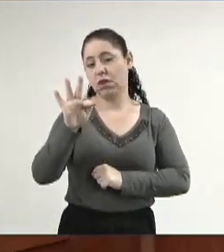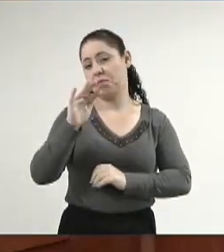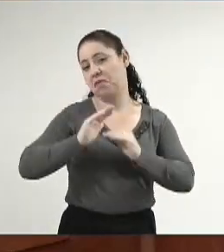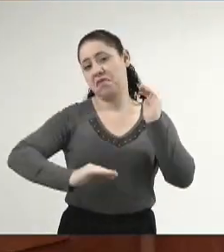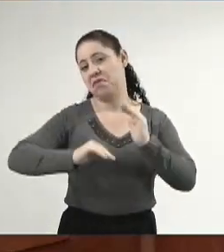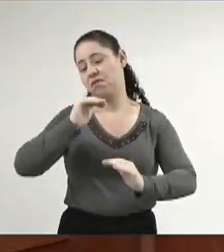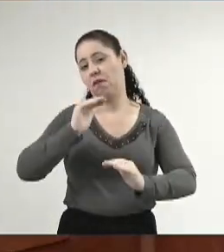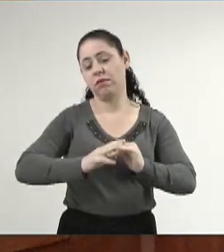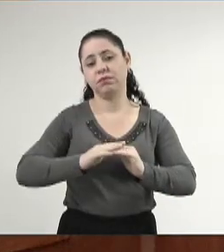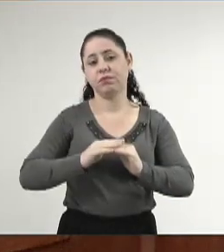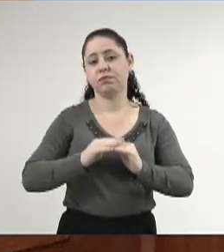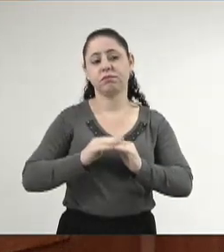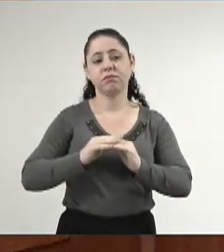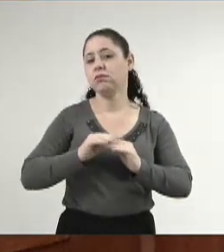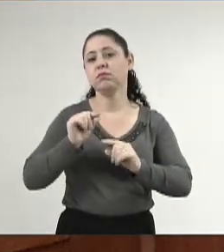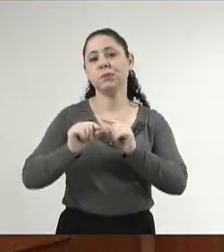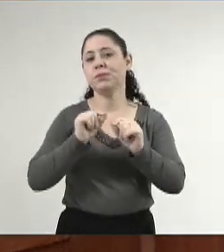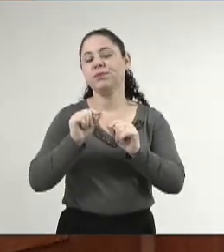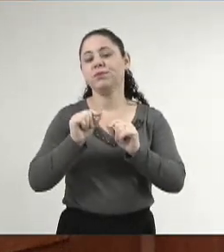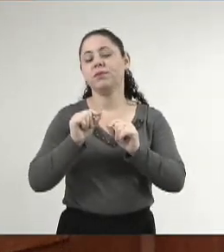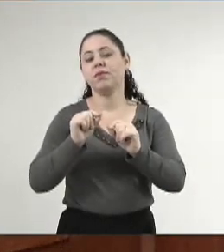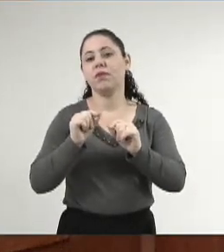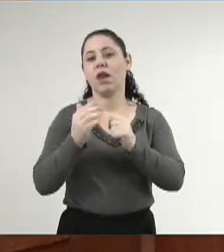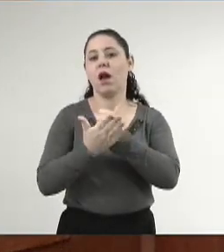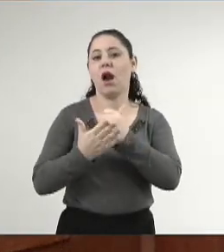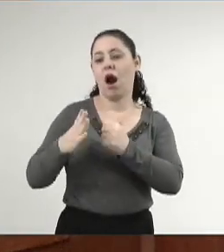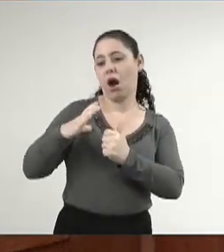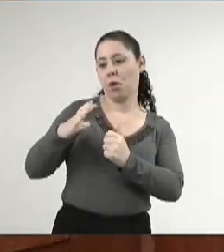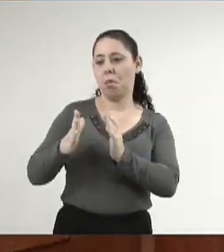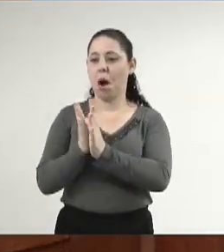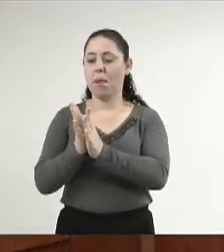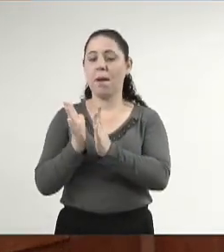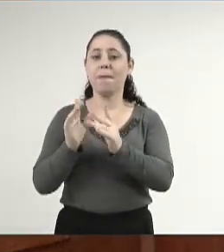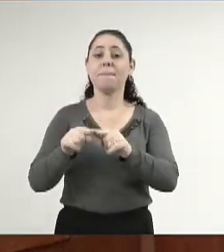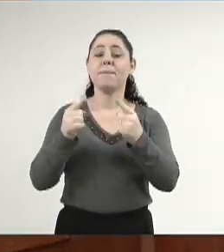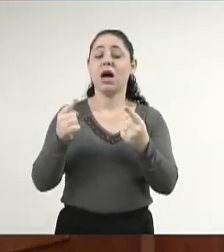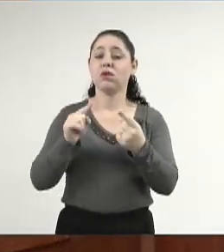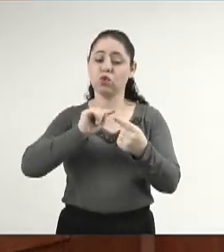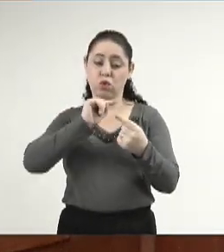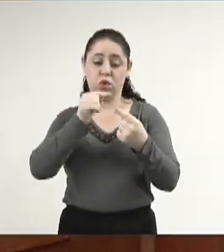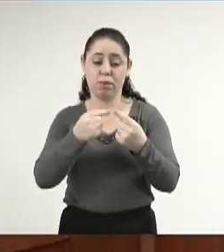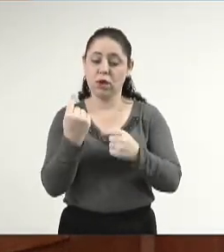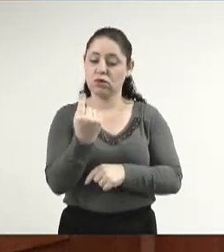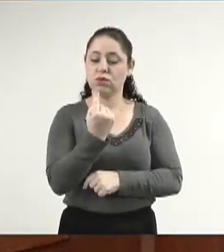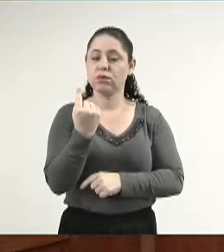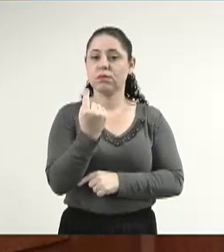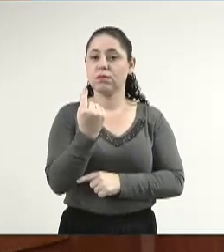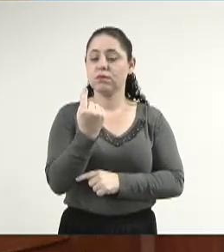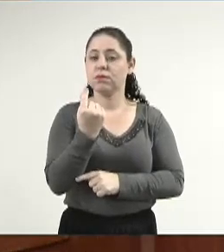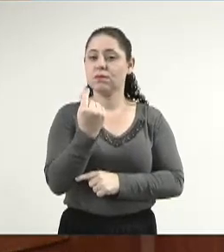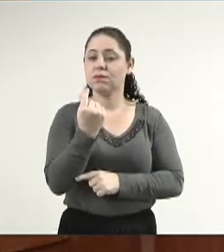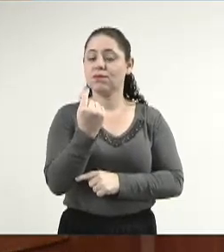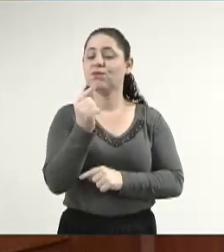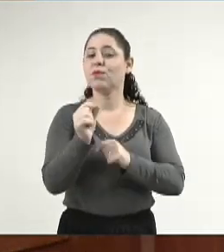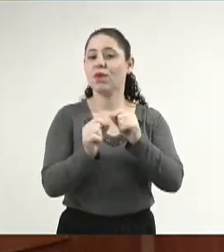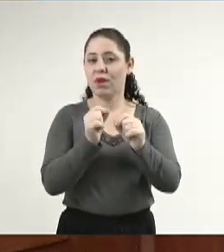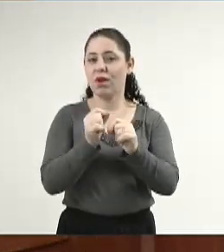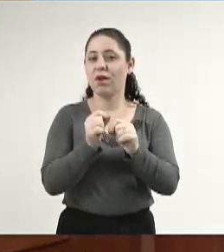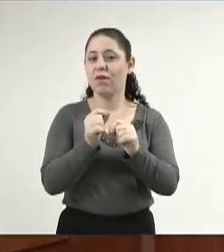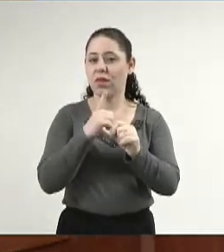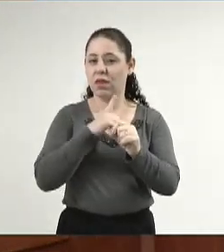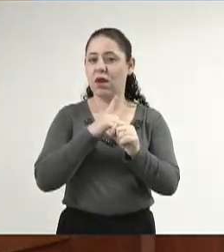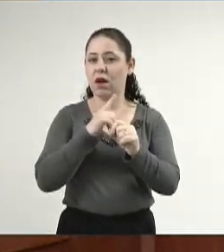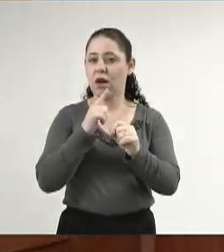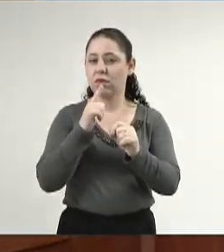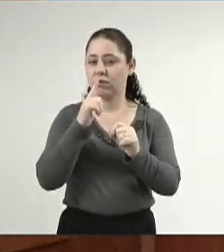independente da sua situação socioeconômica, mas em torno de um objetivo único. A probabilidade de você